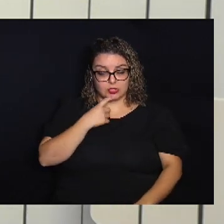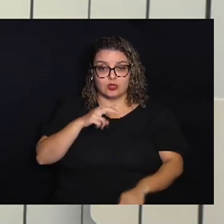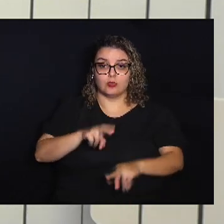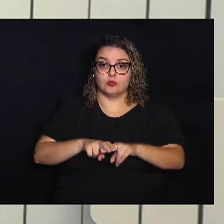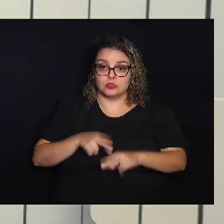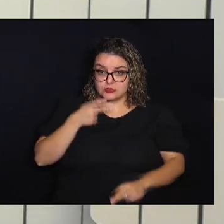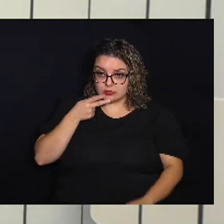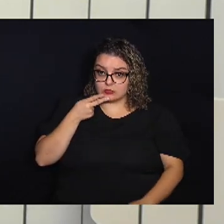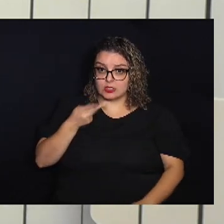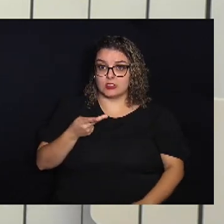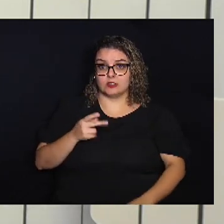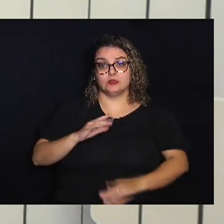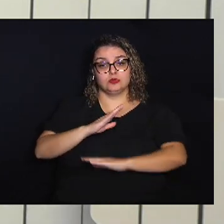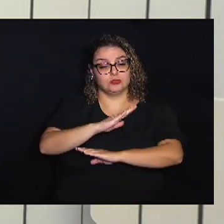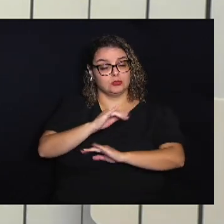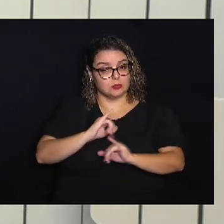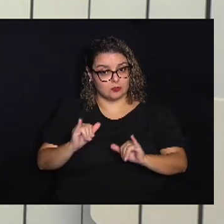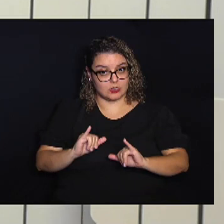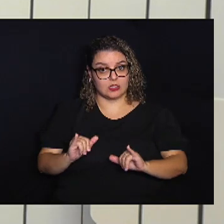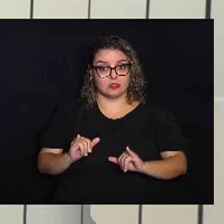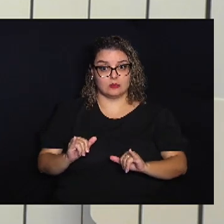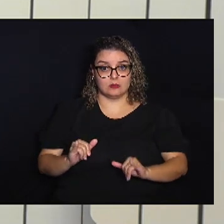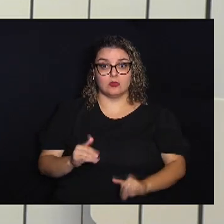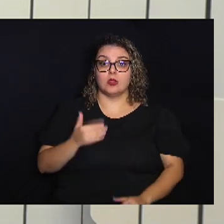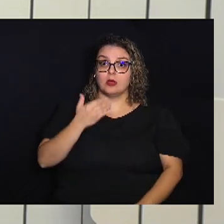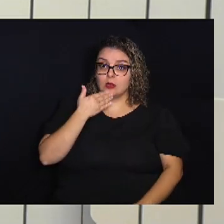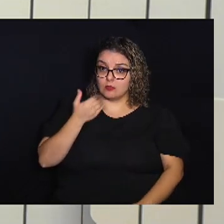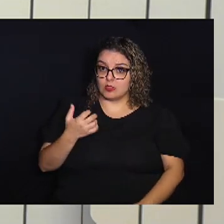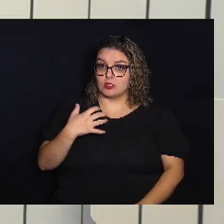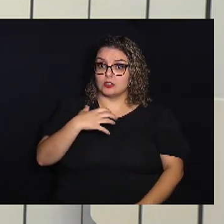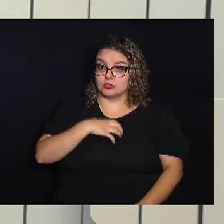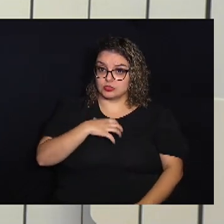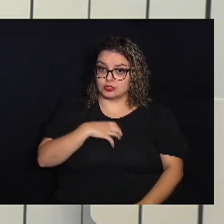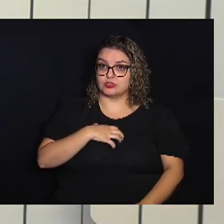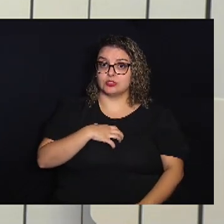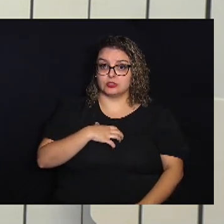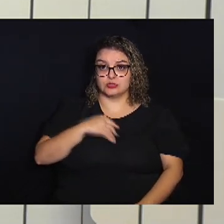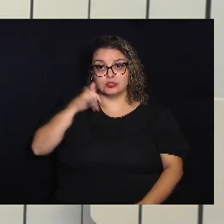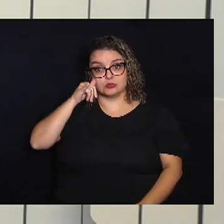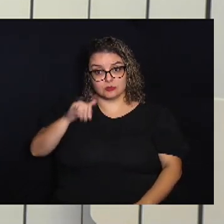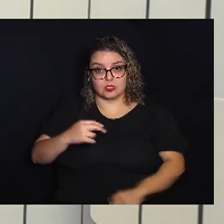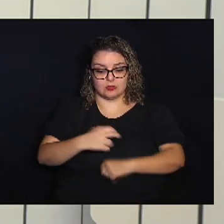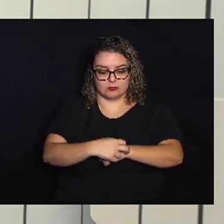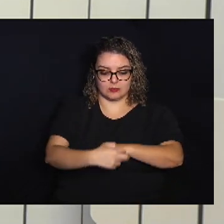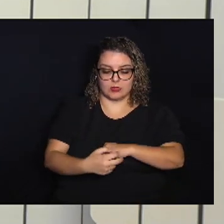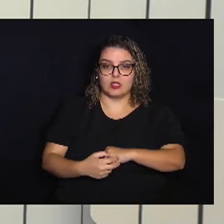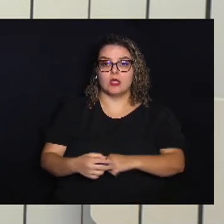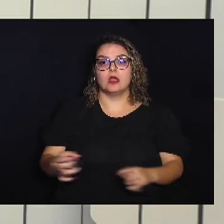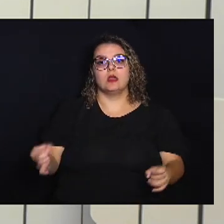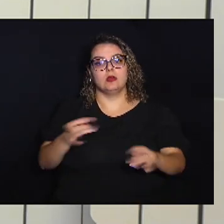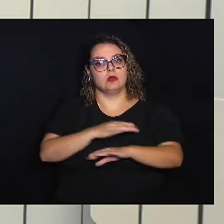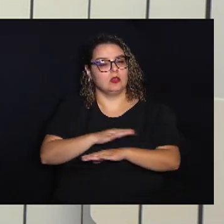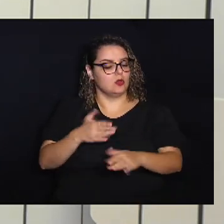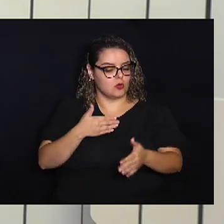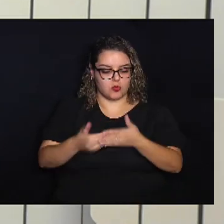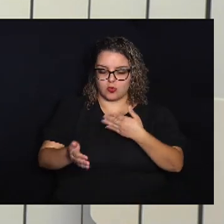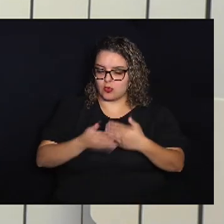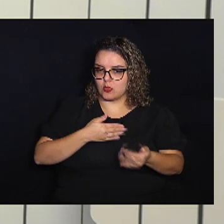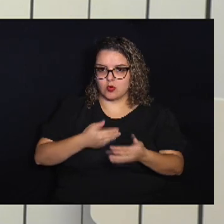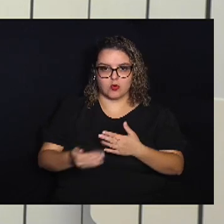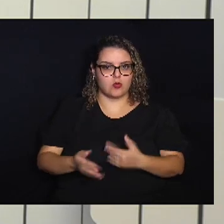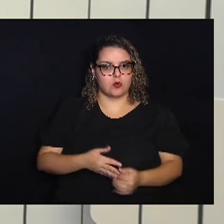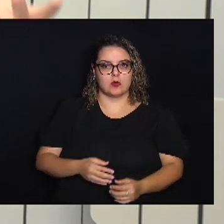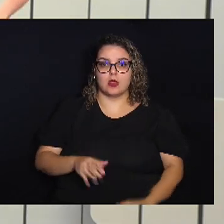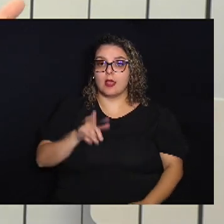gente reforça aqui no Jornal Câmara Notícia A melhor forma de prevenção contra a dengue É eliminar qualquer acúmulo de